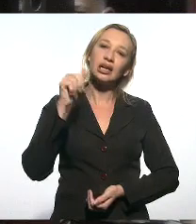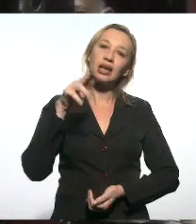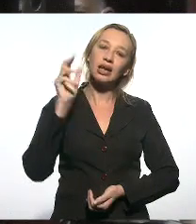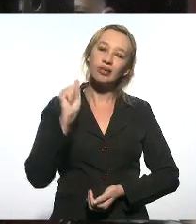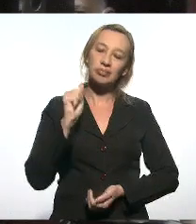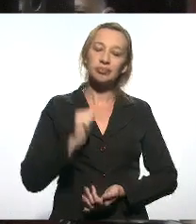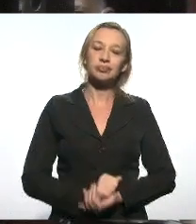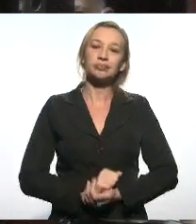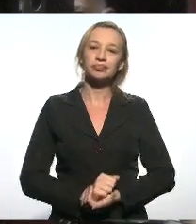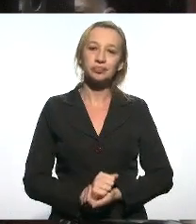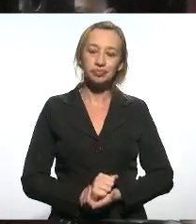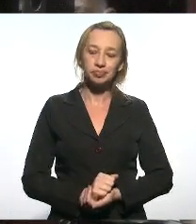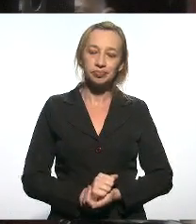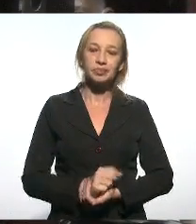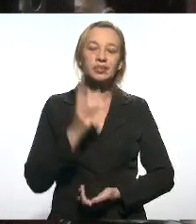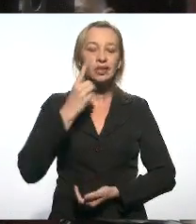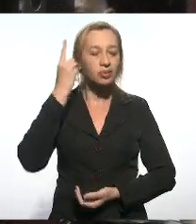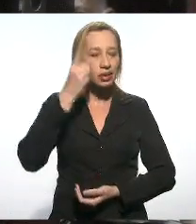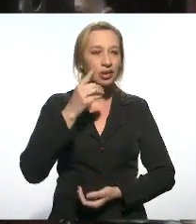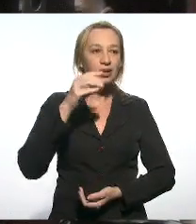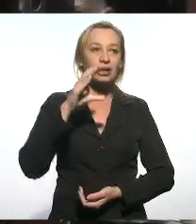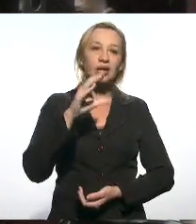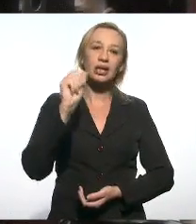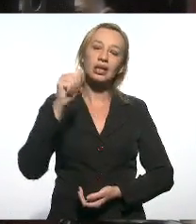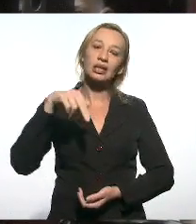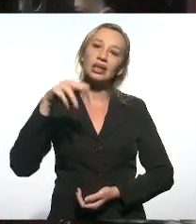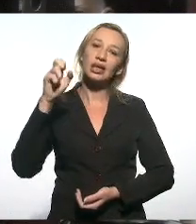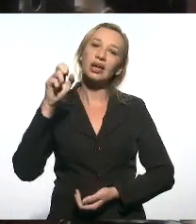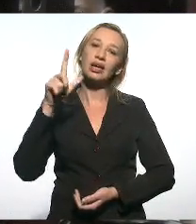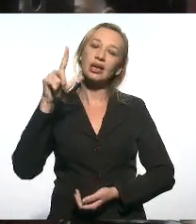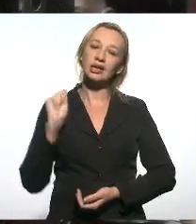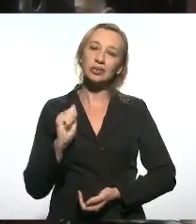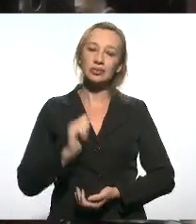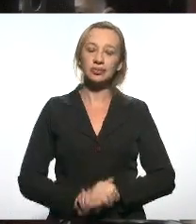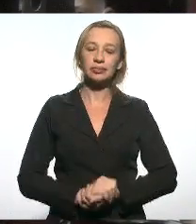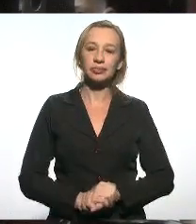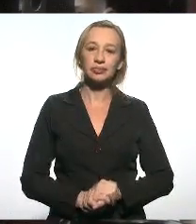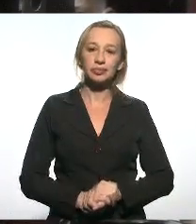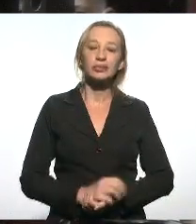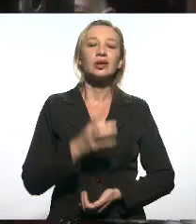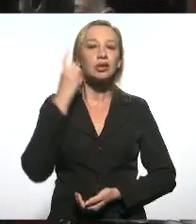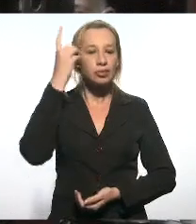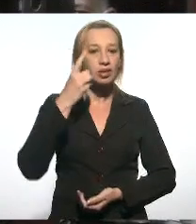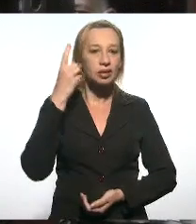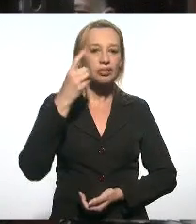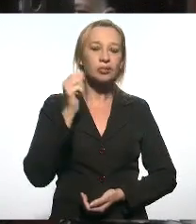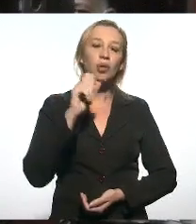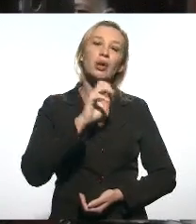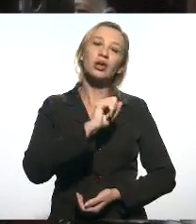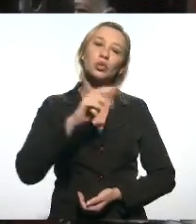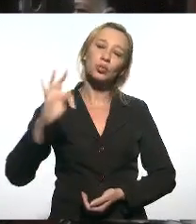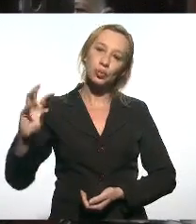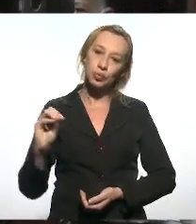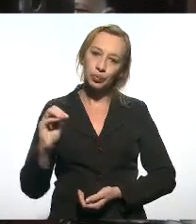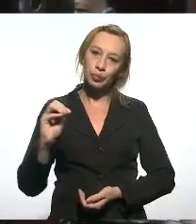deputado Márcio Canela, deputado Márcio Gualberto,